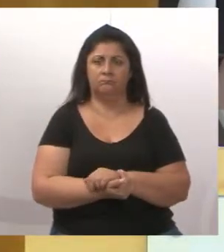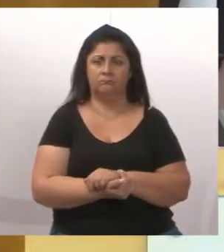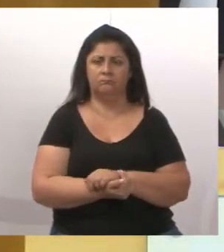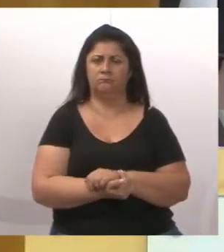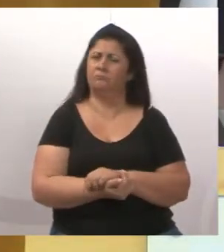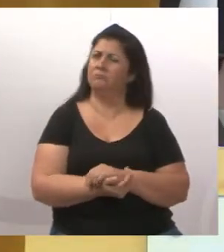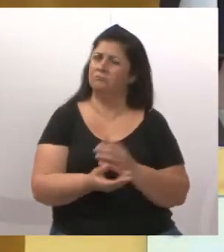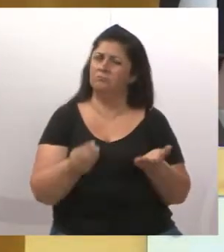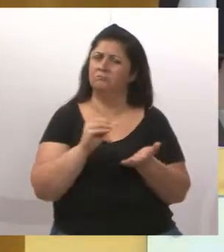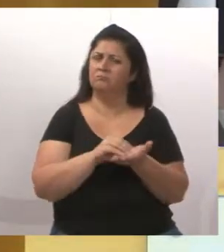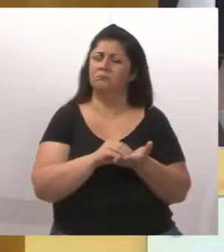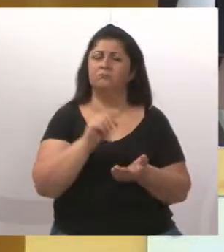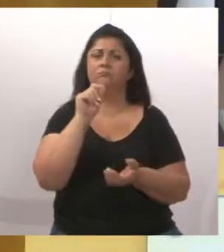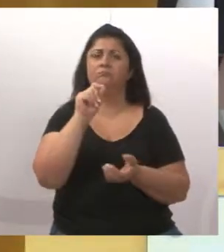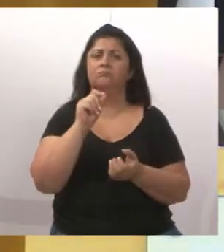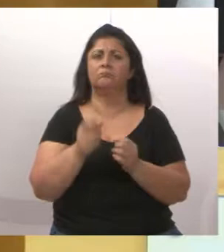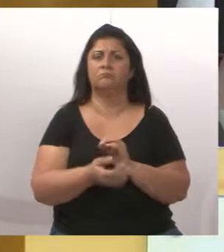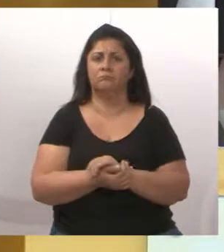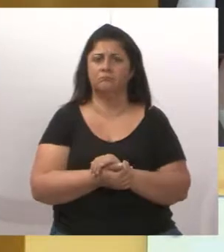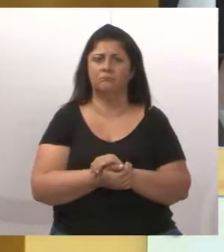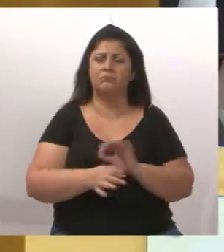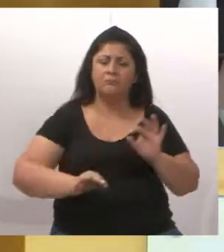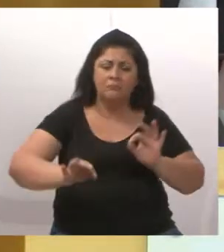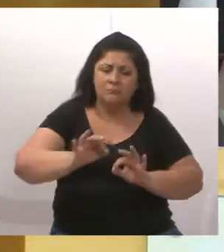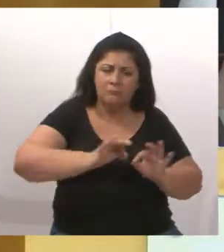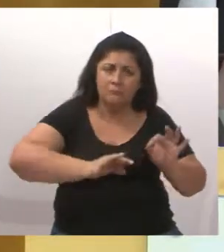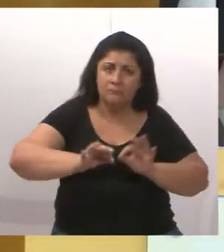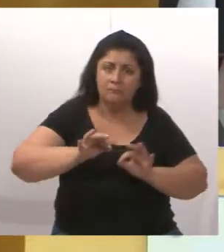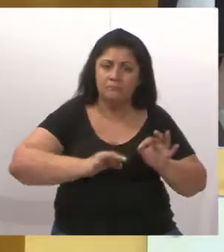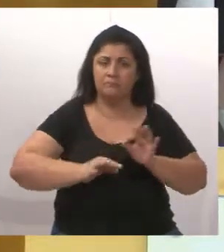Então está faltando o quê? Está faltando organização.